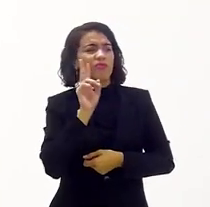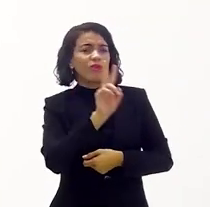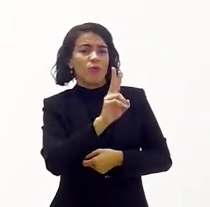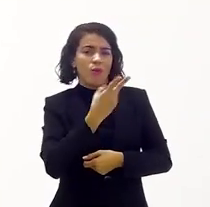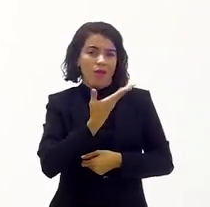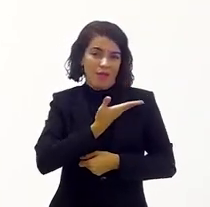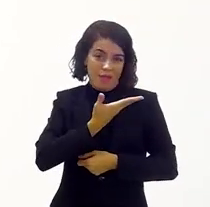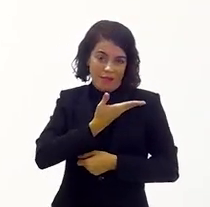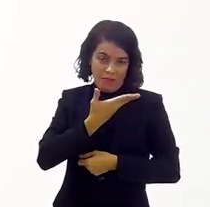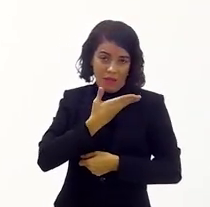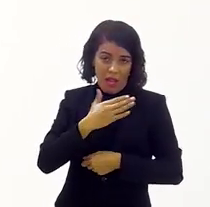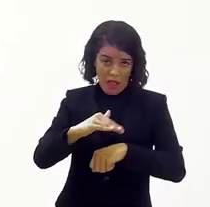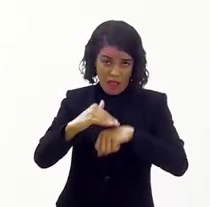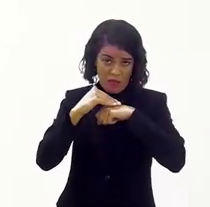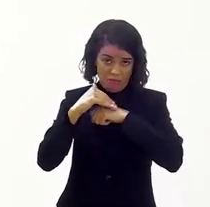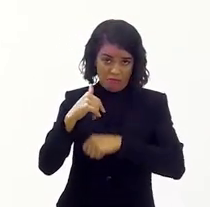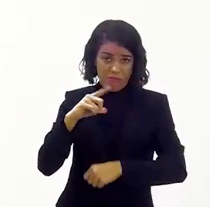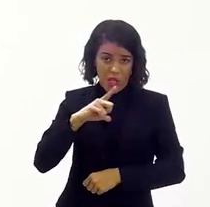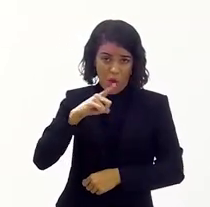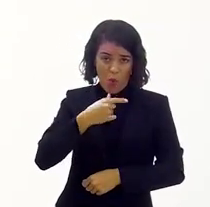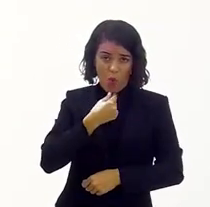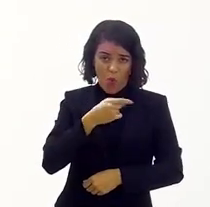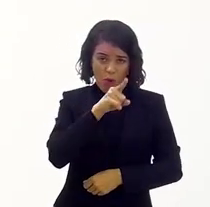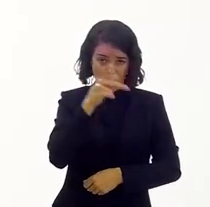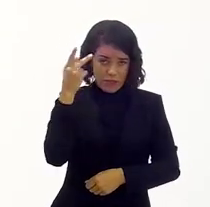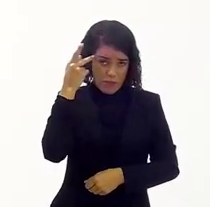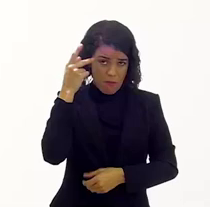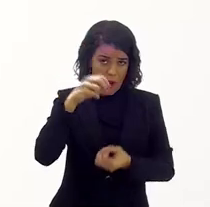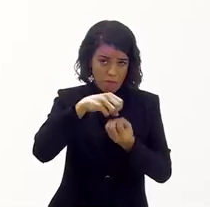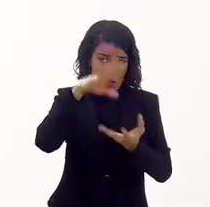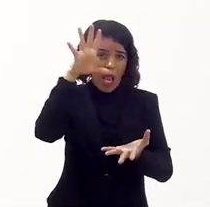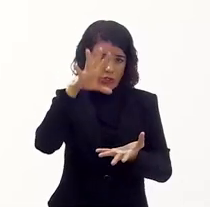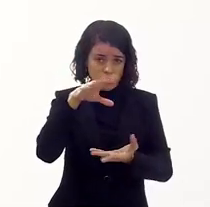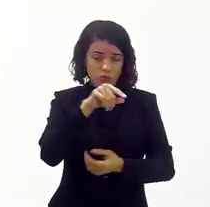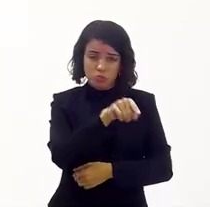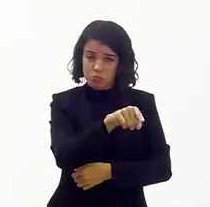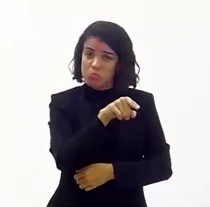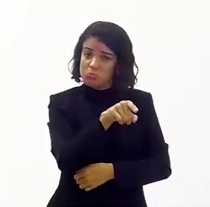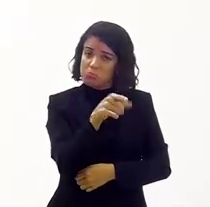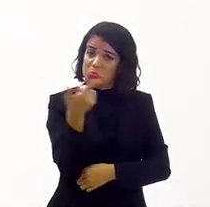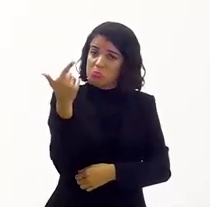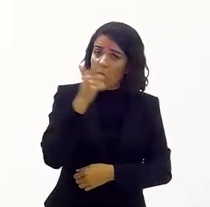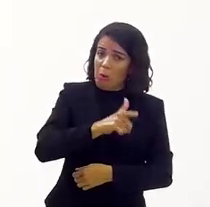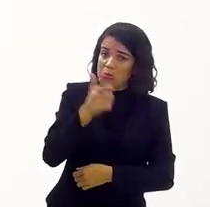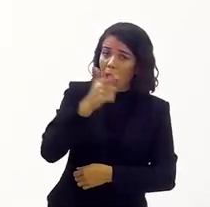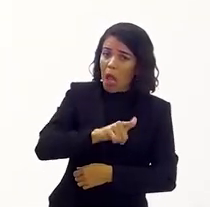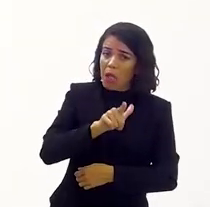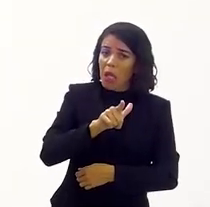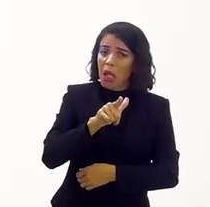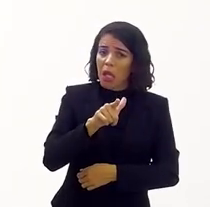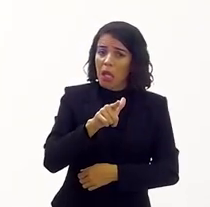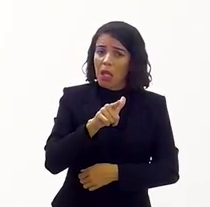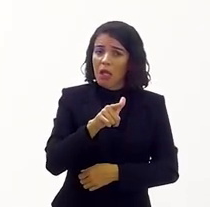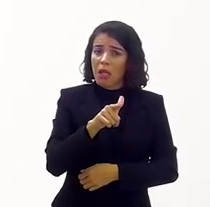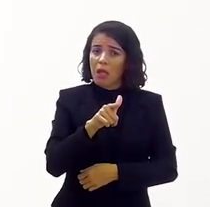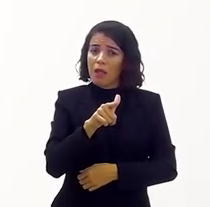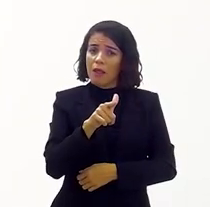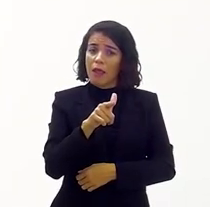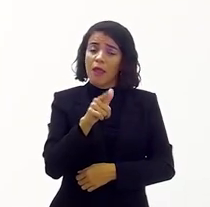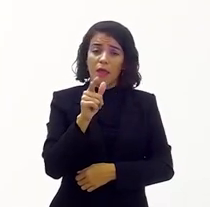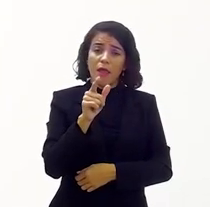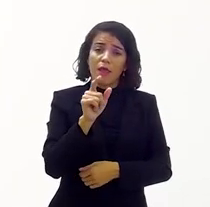tinha visto uma amiga minha, ela falou assim, Ramiro, tem um mágico em São Paulo que esse mágico, ele